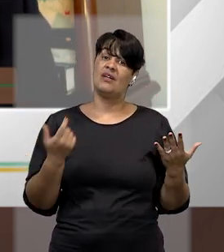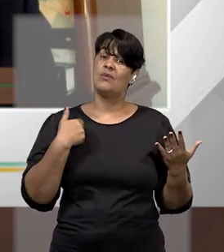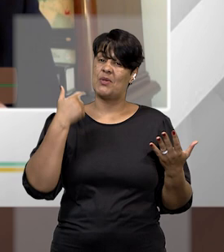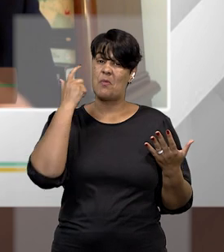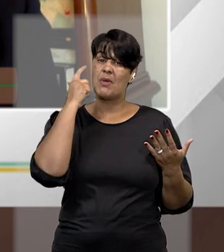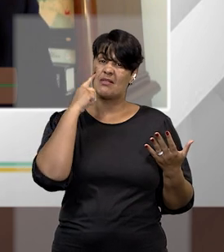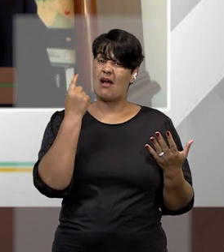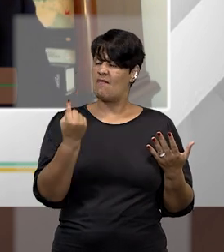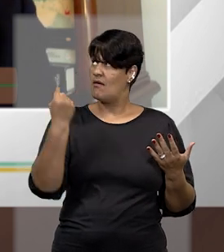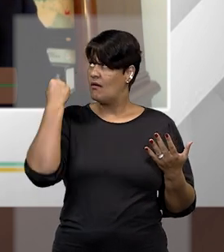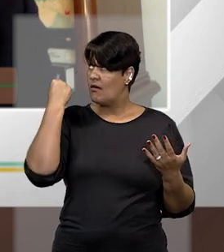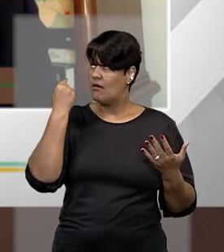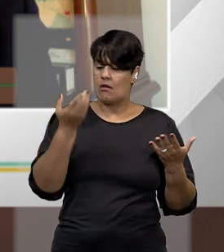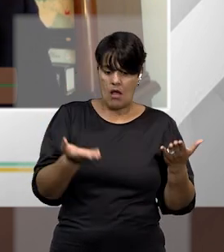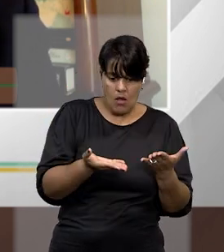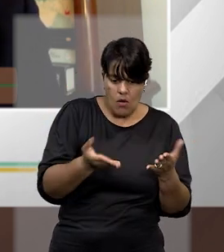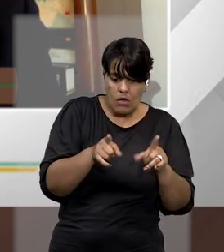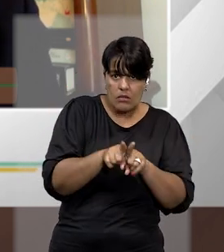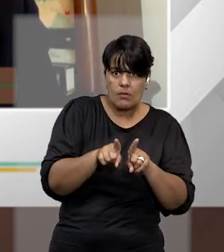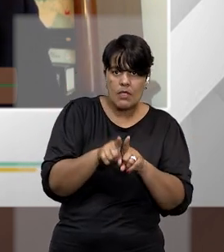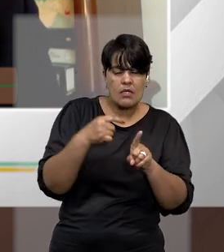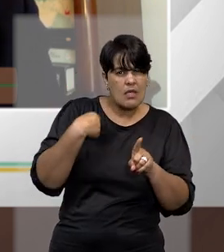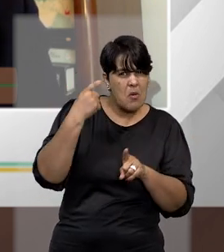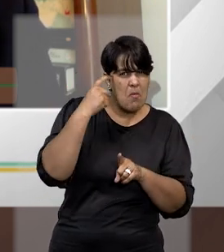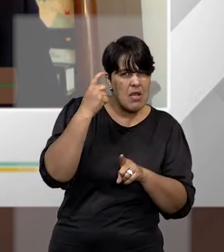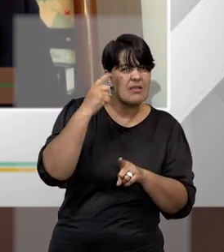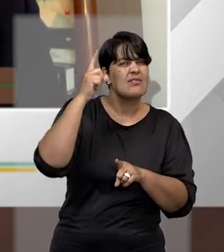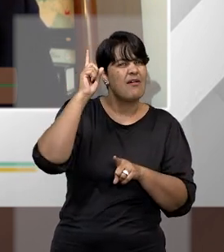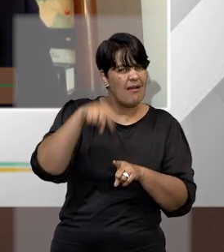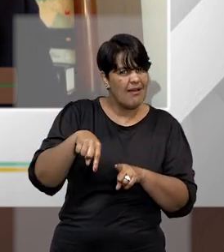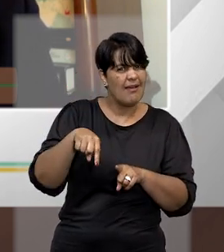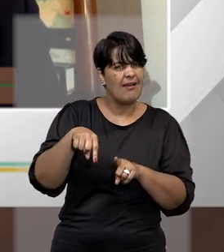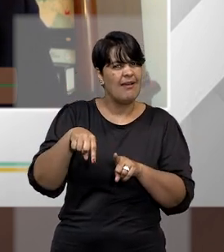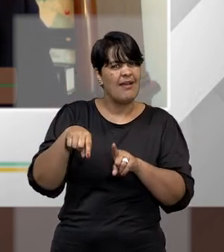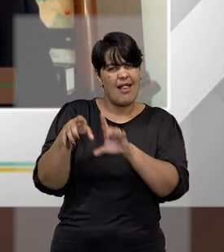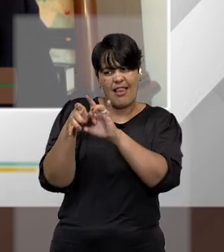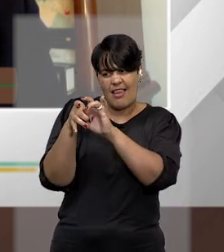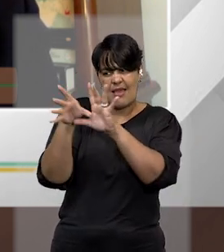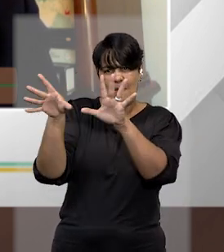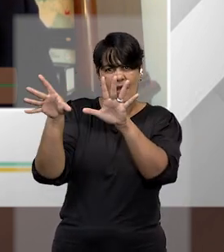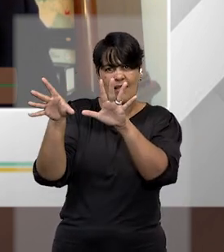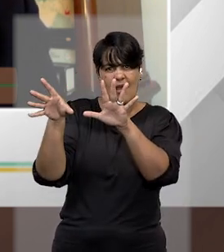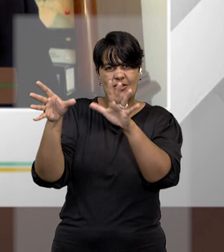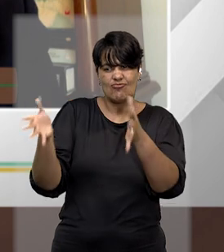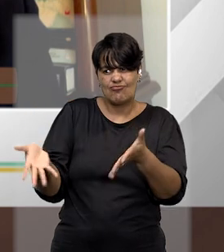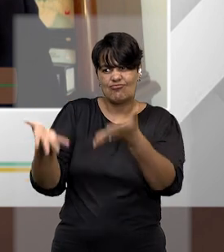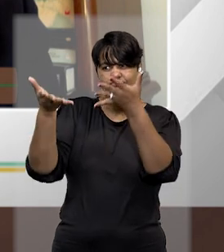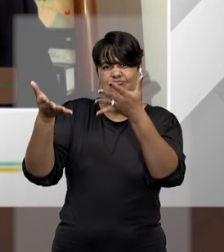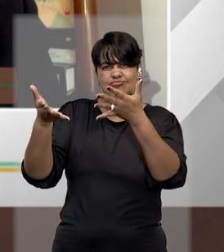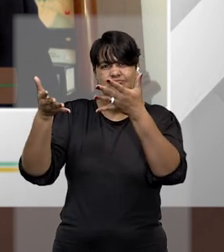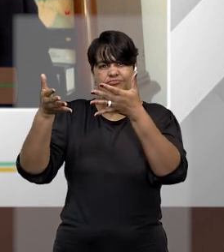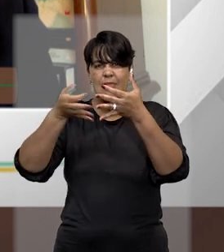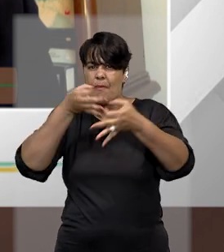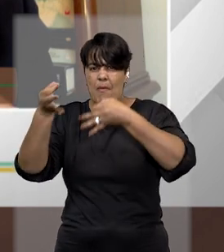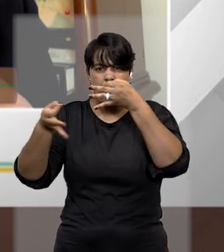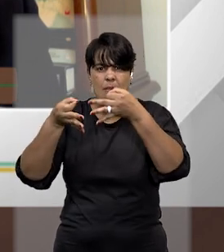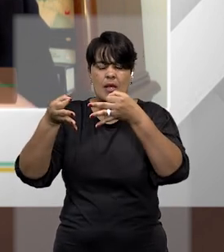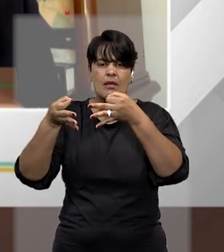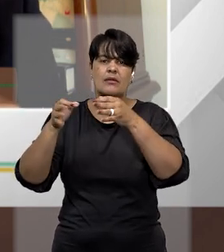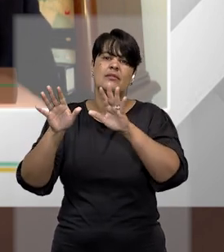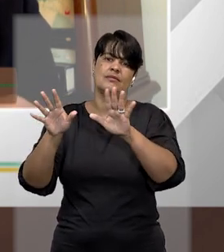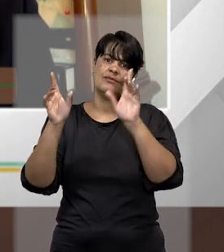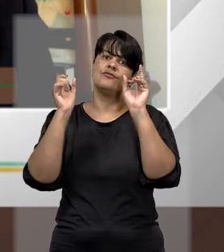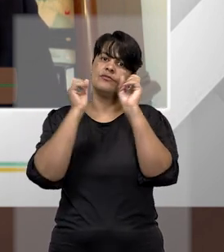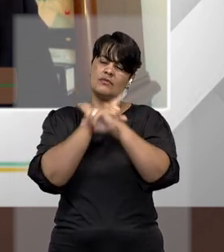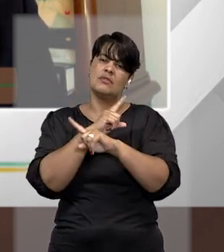ou muito próximo de feria a liberdade de manifestação até porque é difícil saber